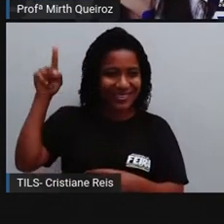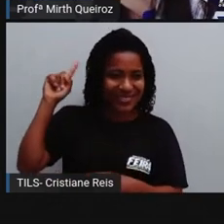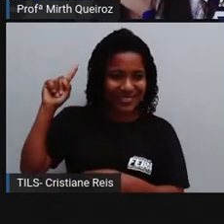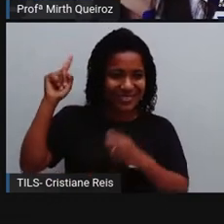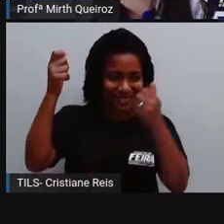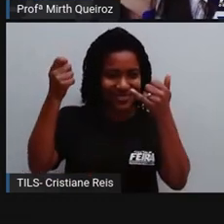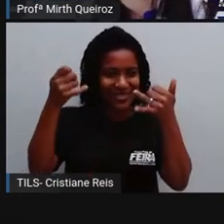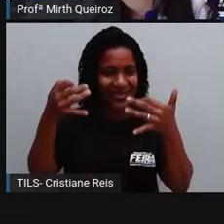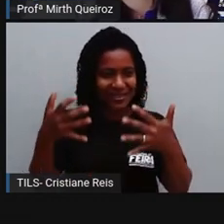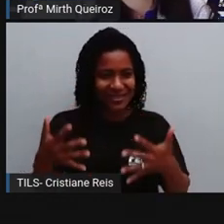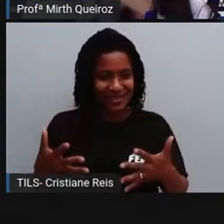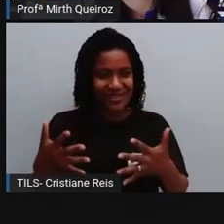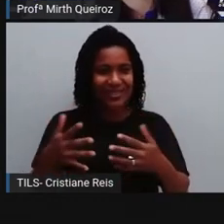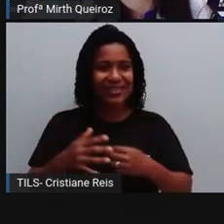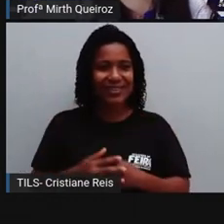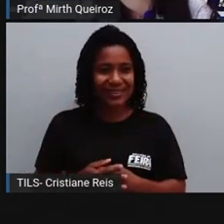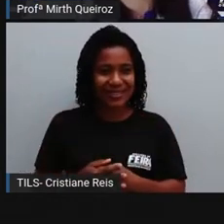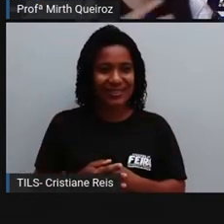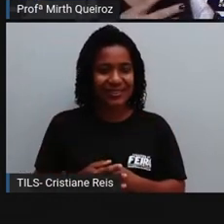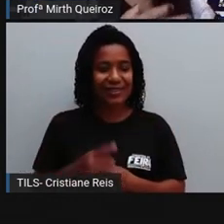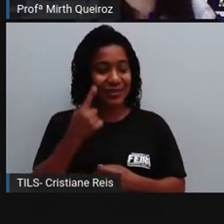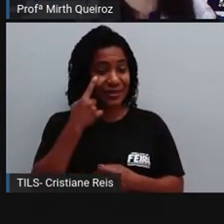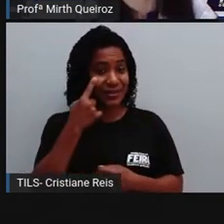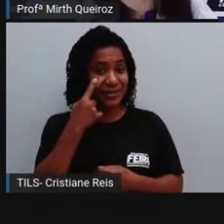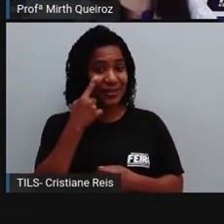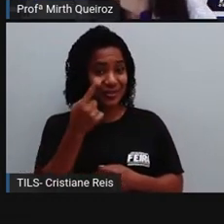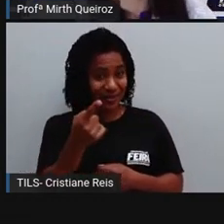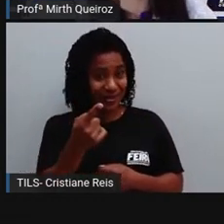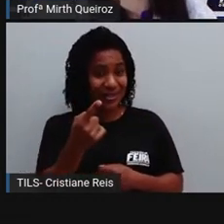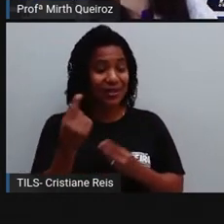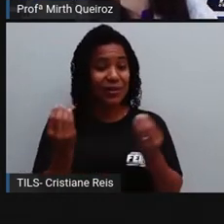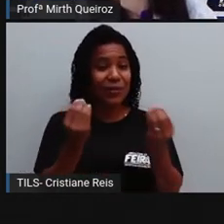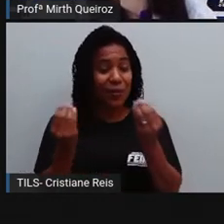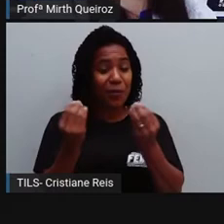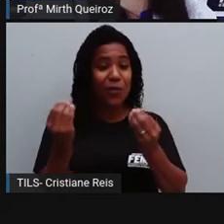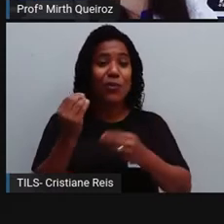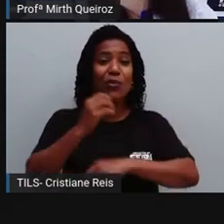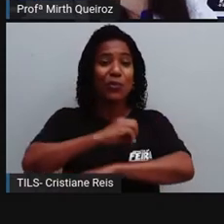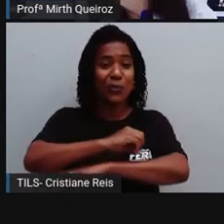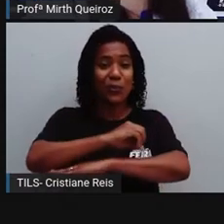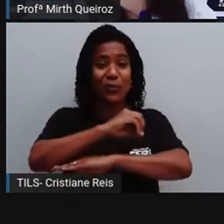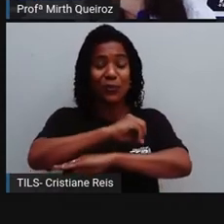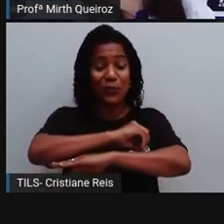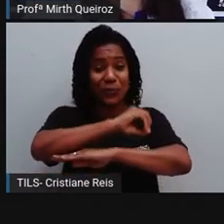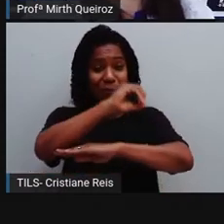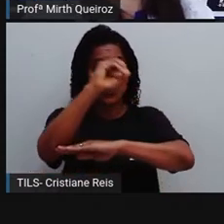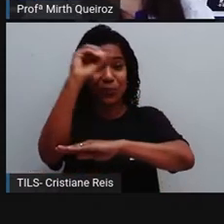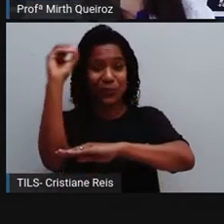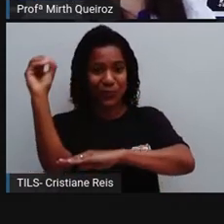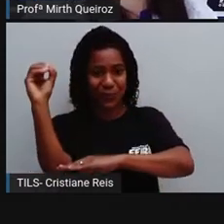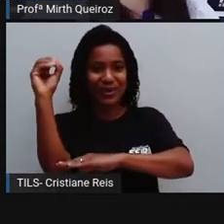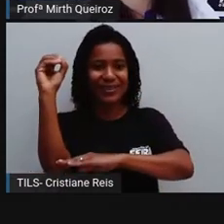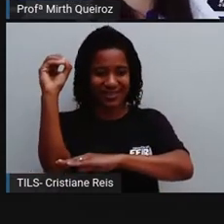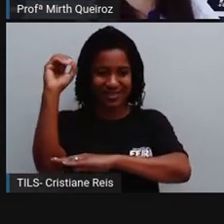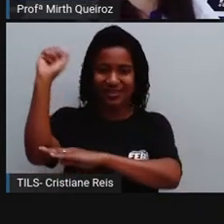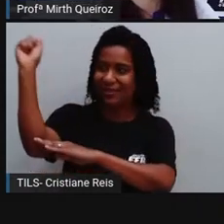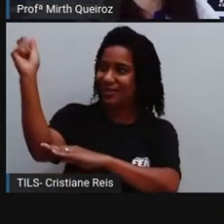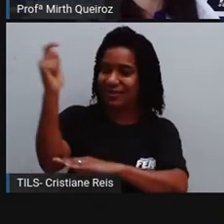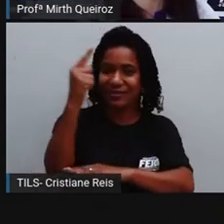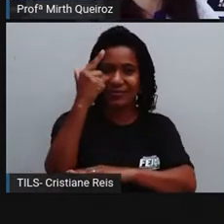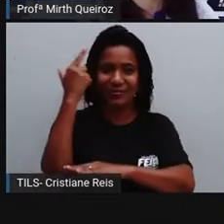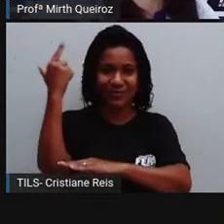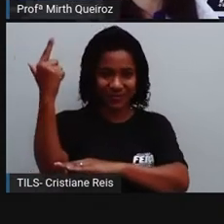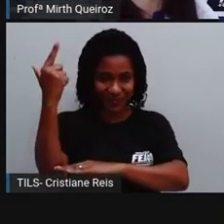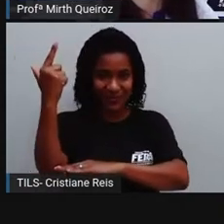o dia, do desenvolver aí do dia, o sol, ele que nasce ali e vai